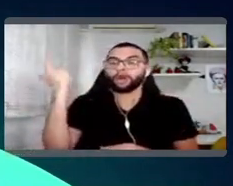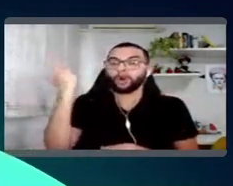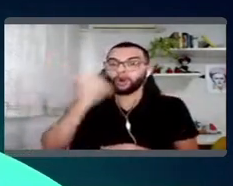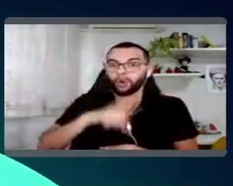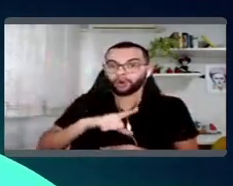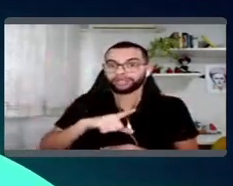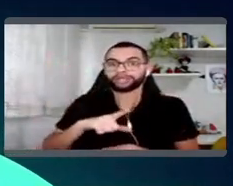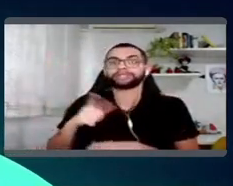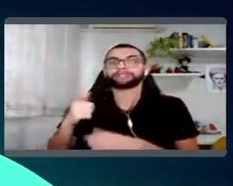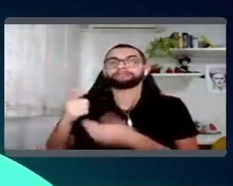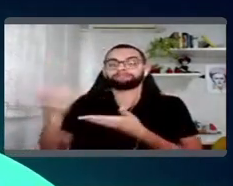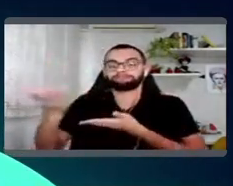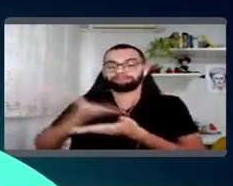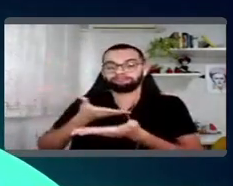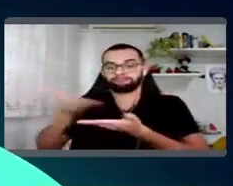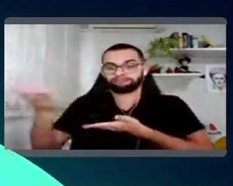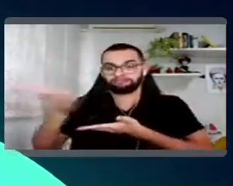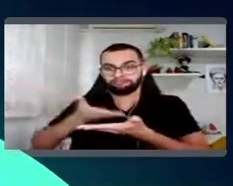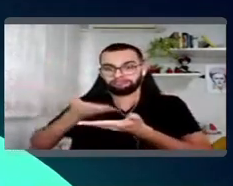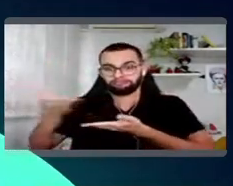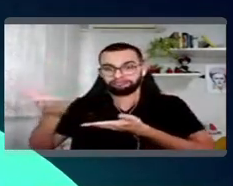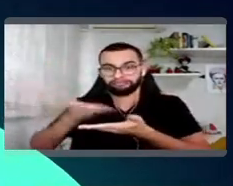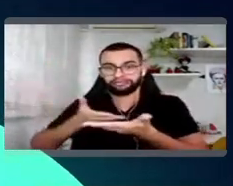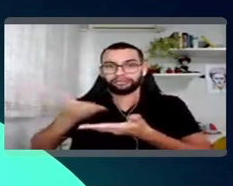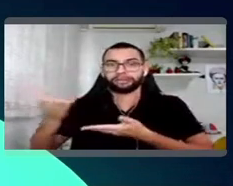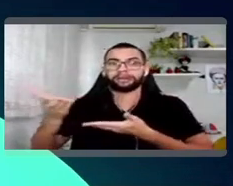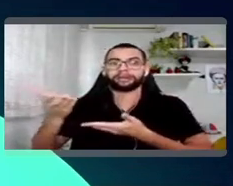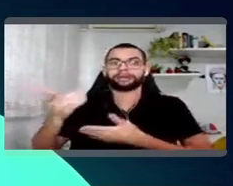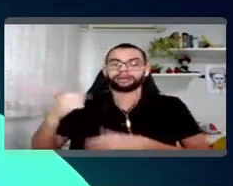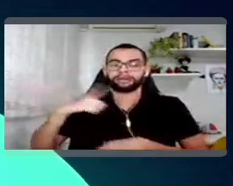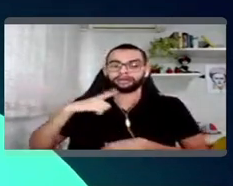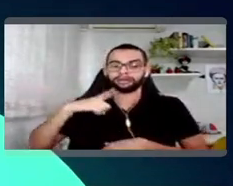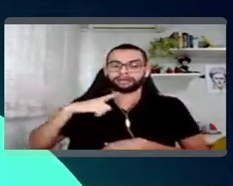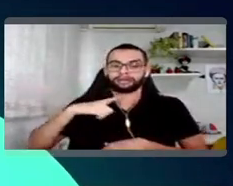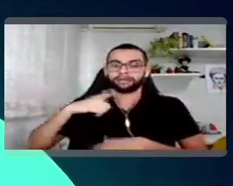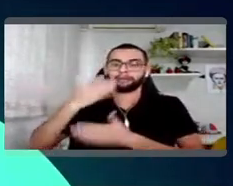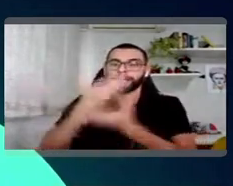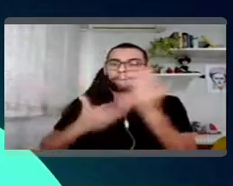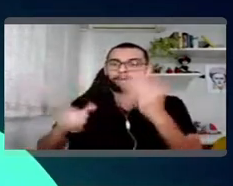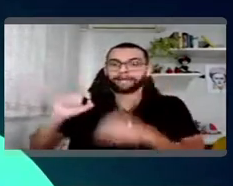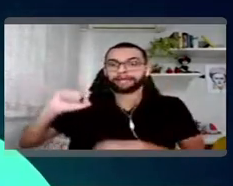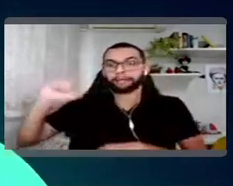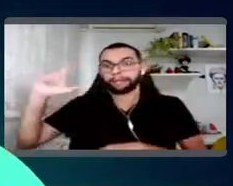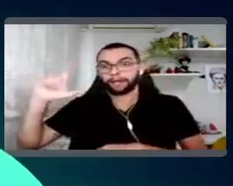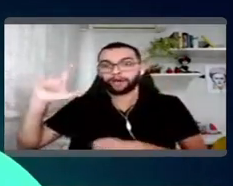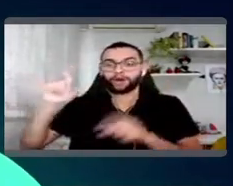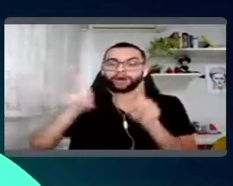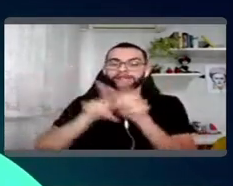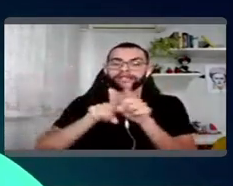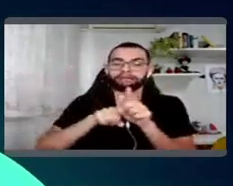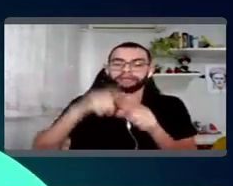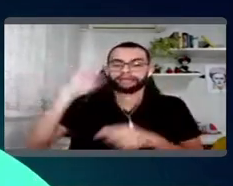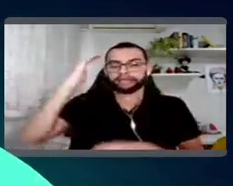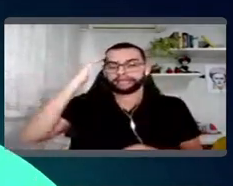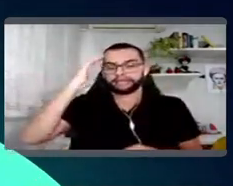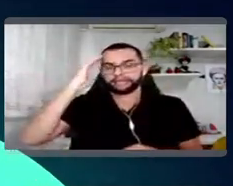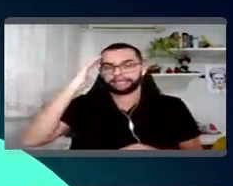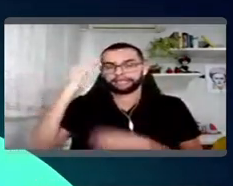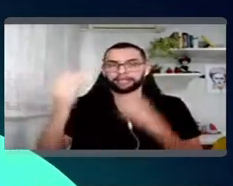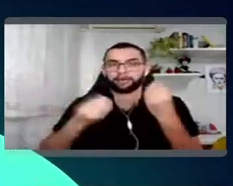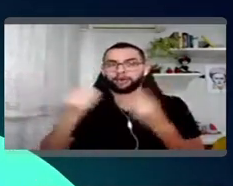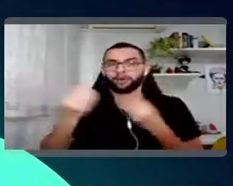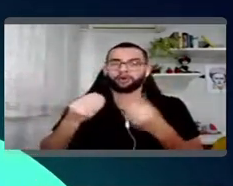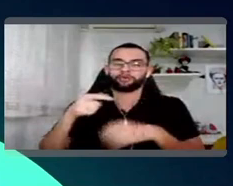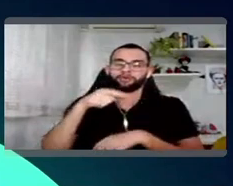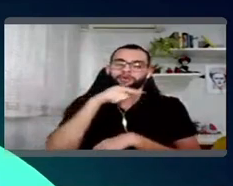otimizar o seu fluxo nas partes que você está tendo uma perda maior, ao mesmo tempo, e você entender também como é que o comportamento